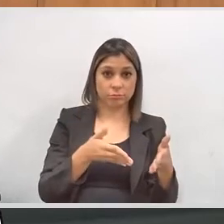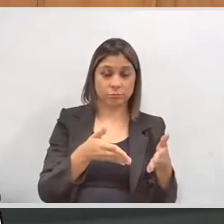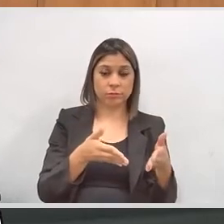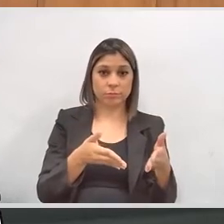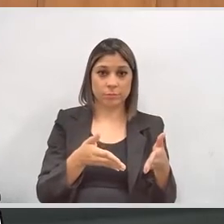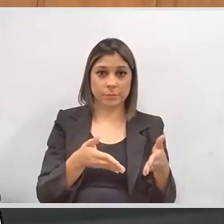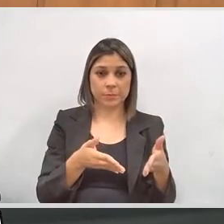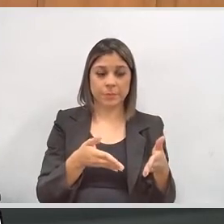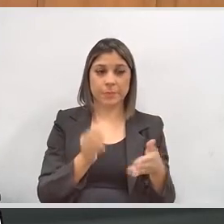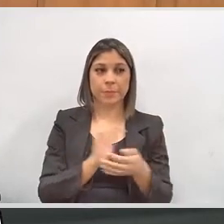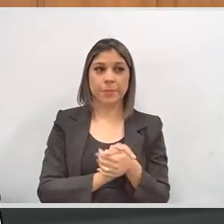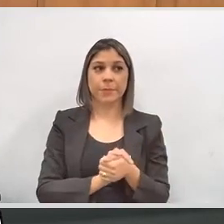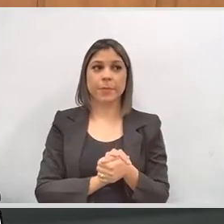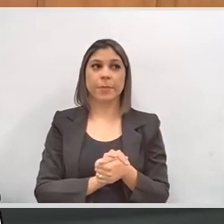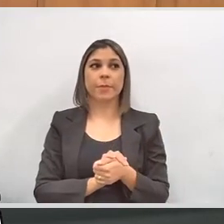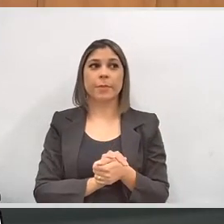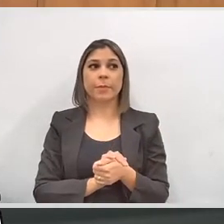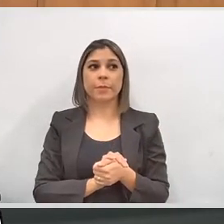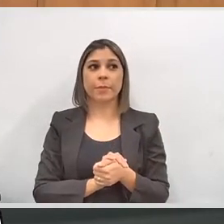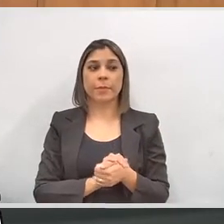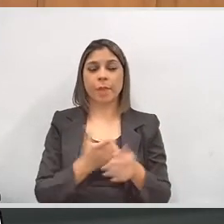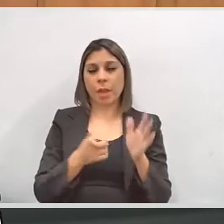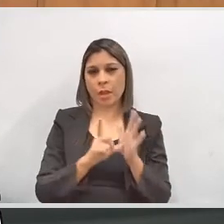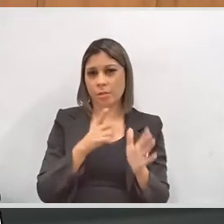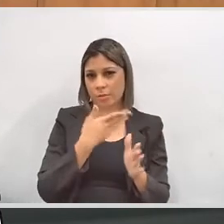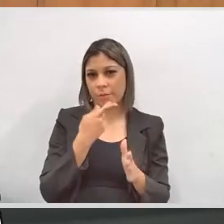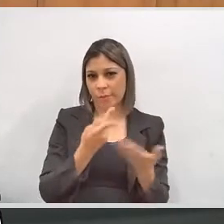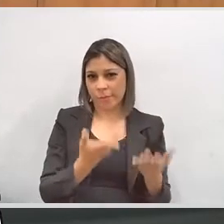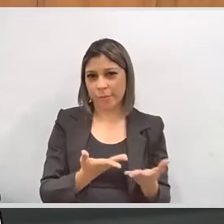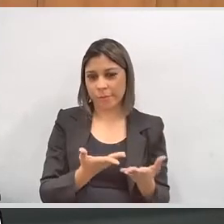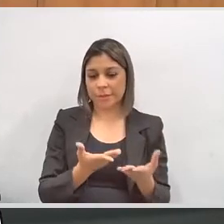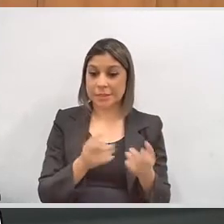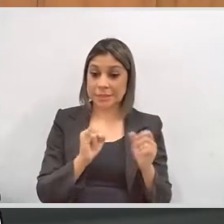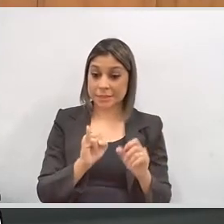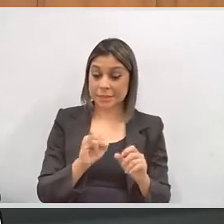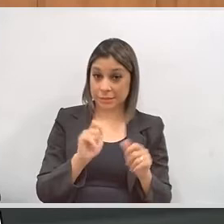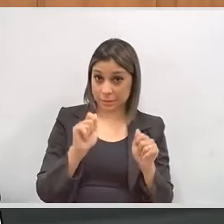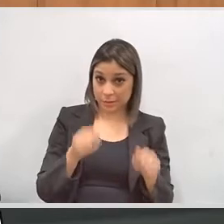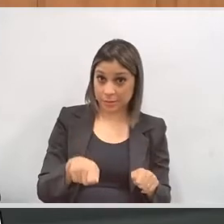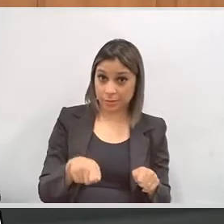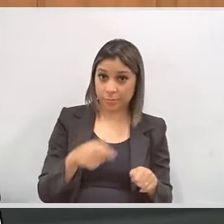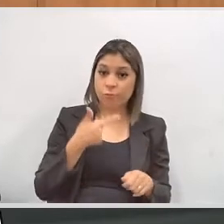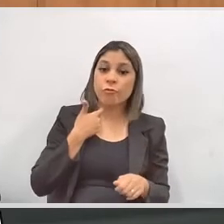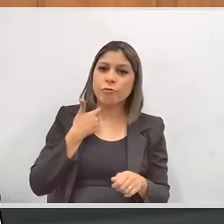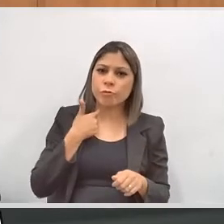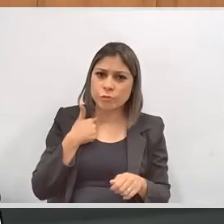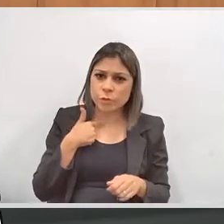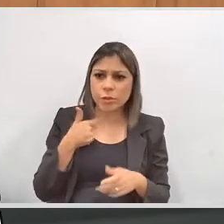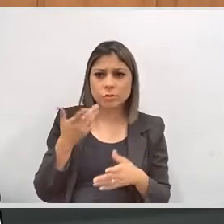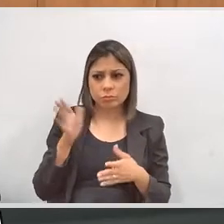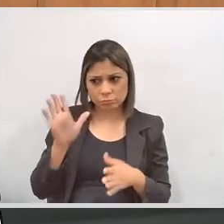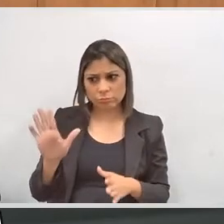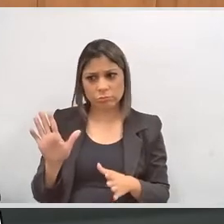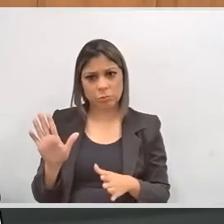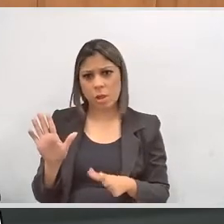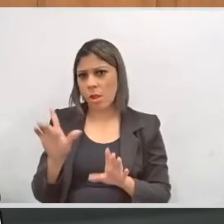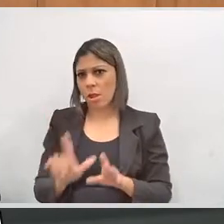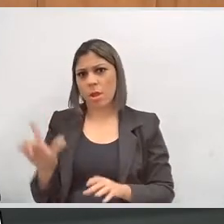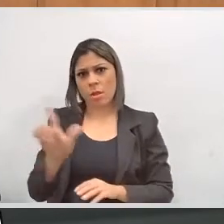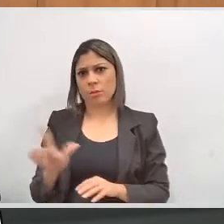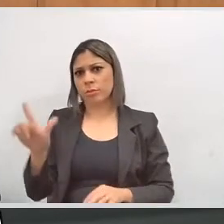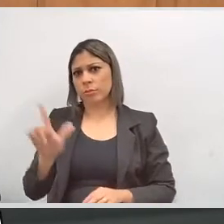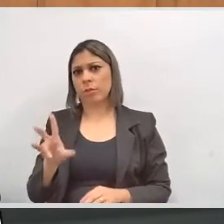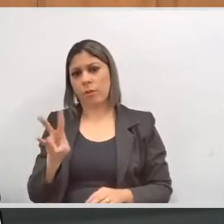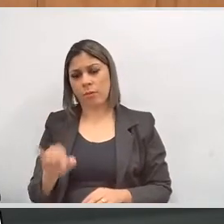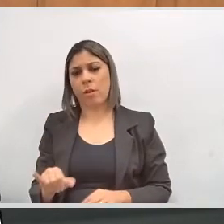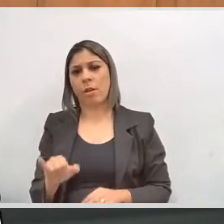nesse assunto. Havendo, como o senhor mesmo disse, a possibilidade da manifestação da vontade, não há dúvida